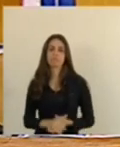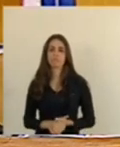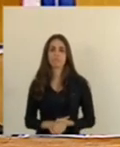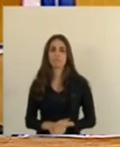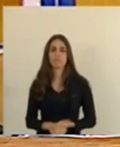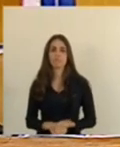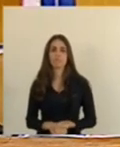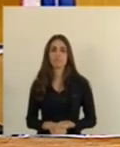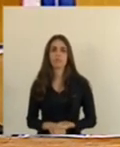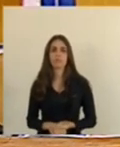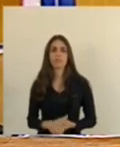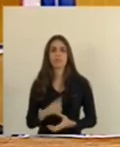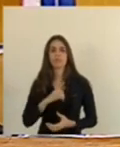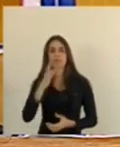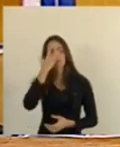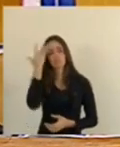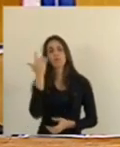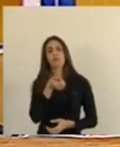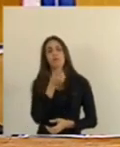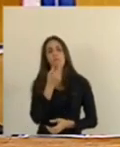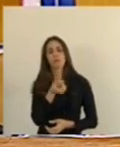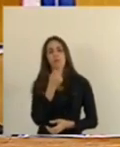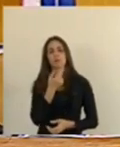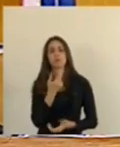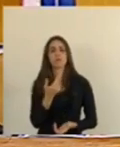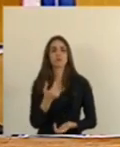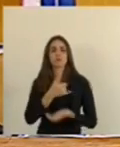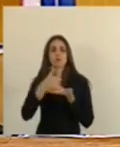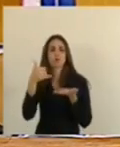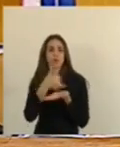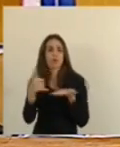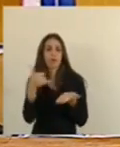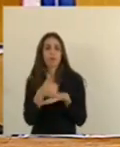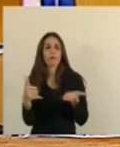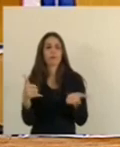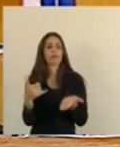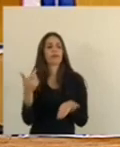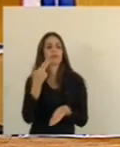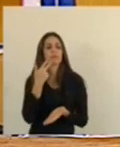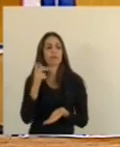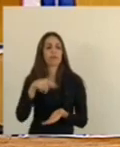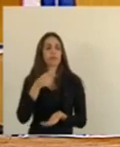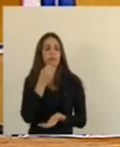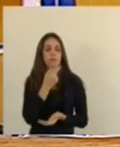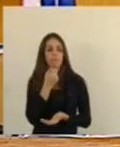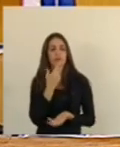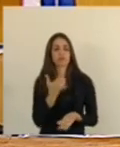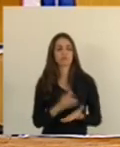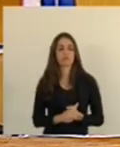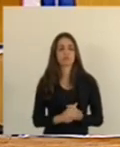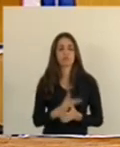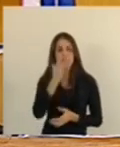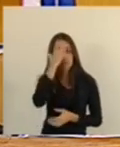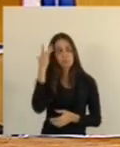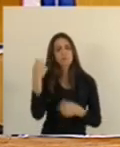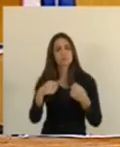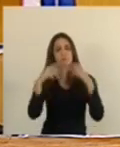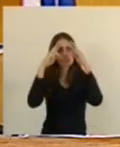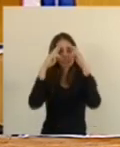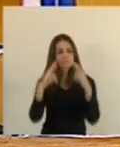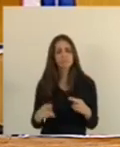Tem gente que toma remédio Tem gente que usa até droga Para poder dizer Que é um remédio As pessoas precisam Ser